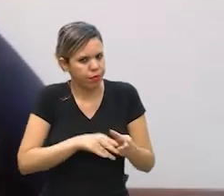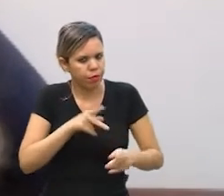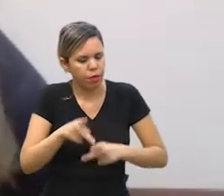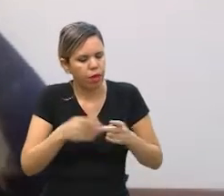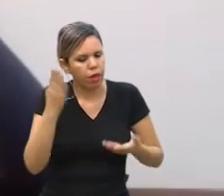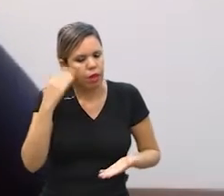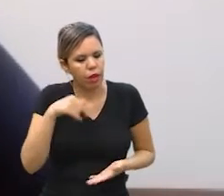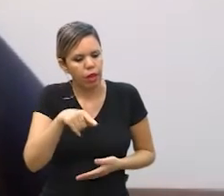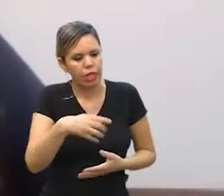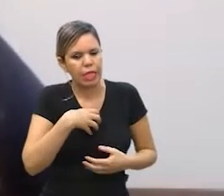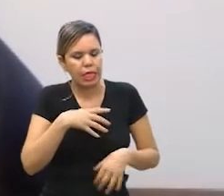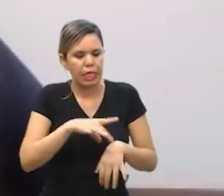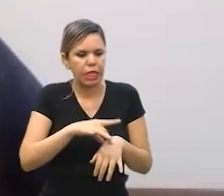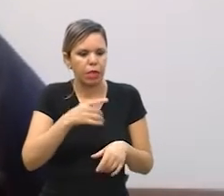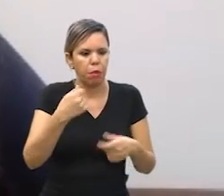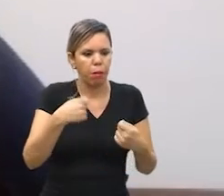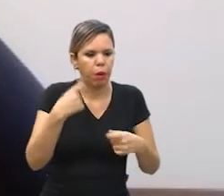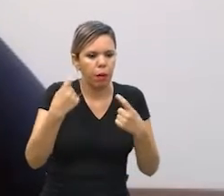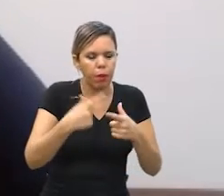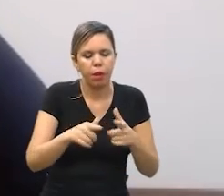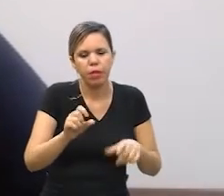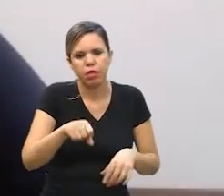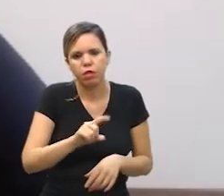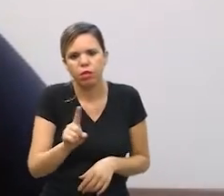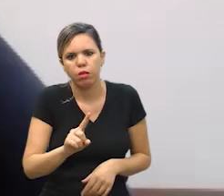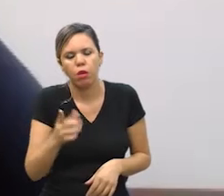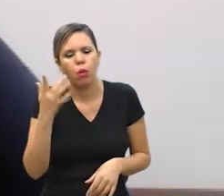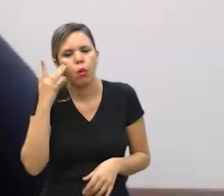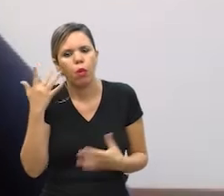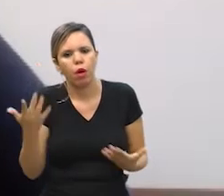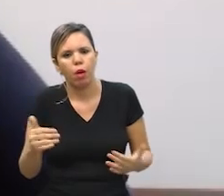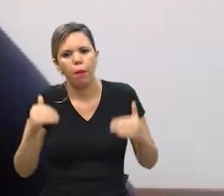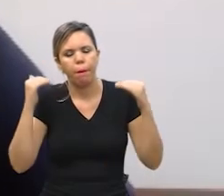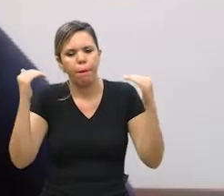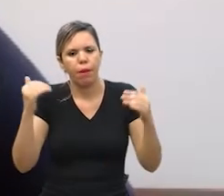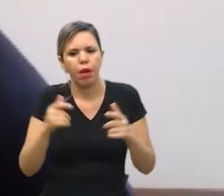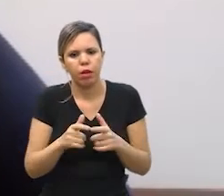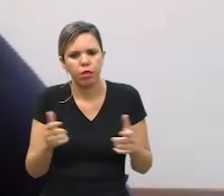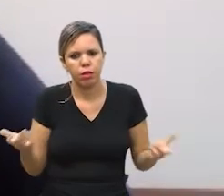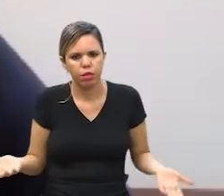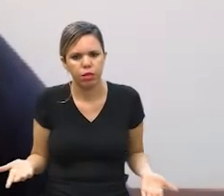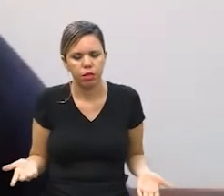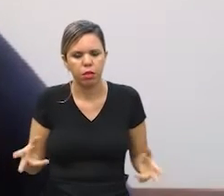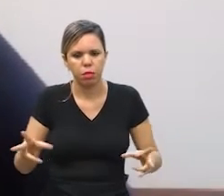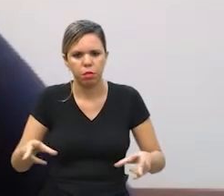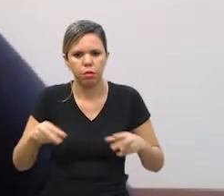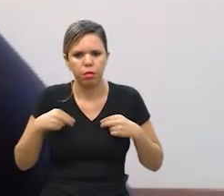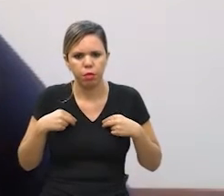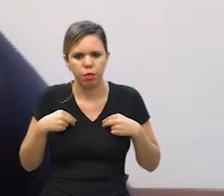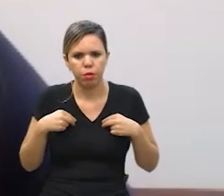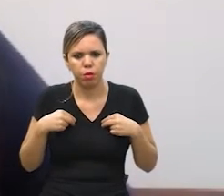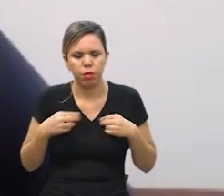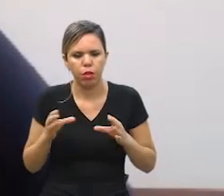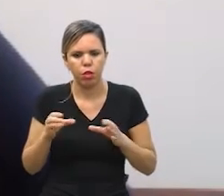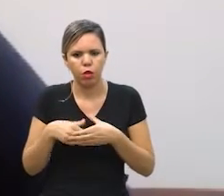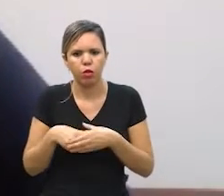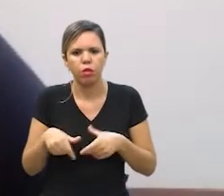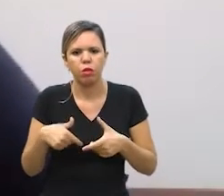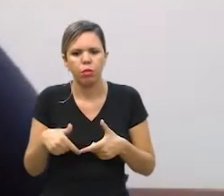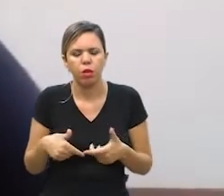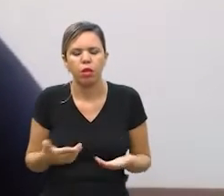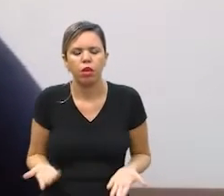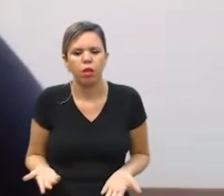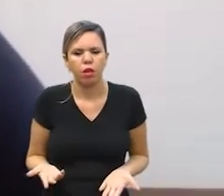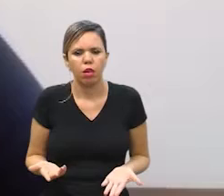precisam saber se aquele sintoma é preocupante ou não eu acho que o maior mérito que a equipe do SAS